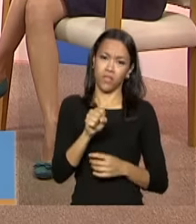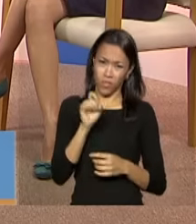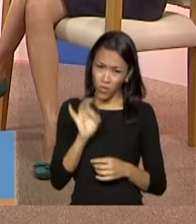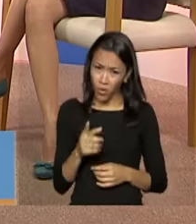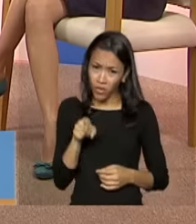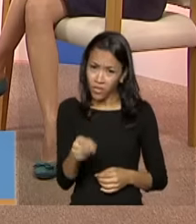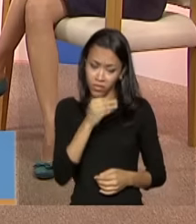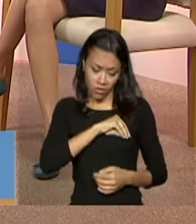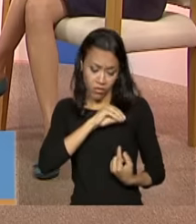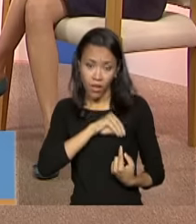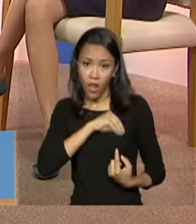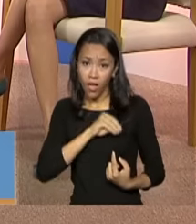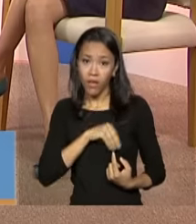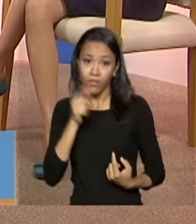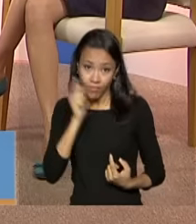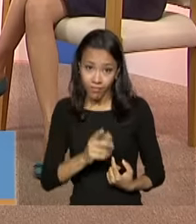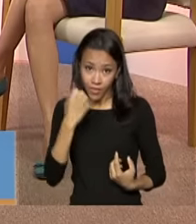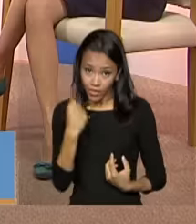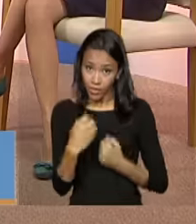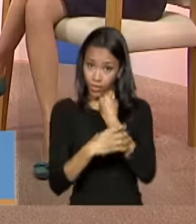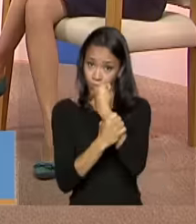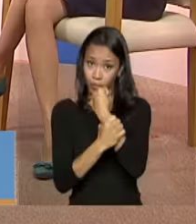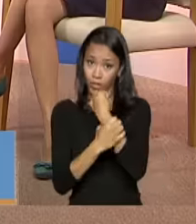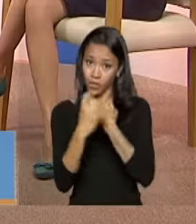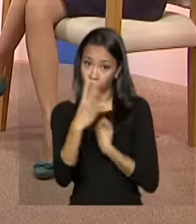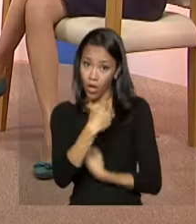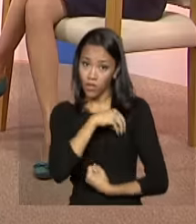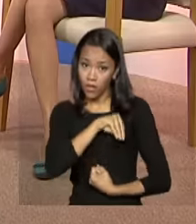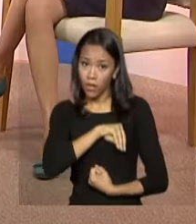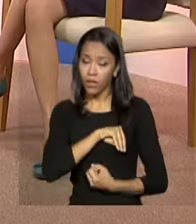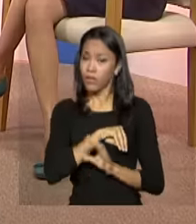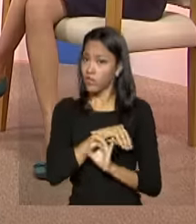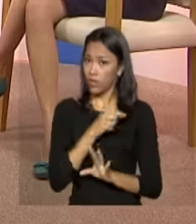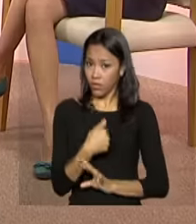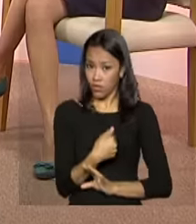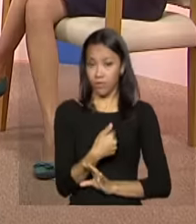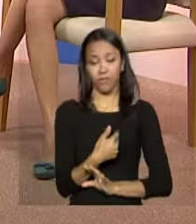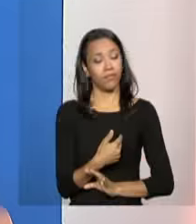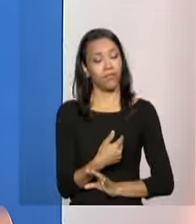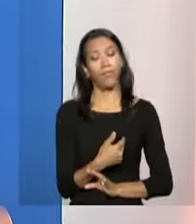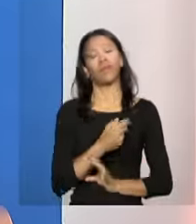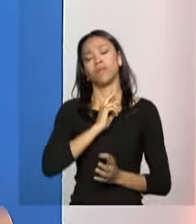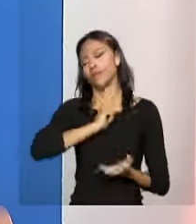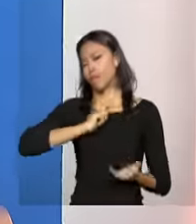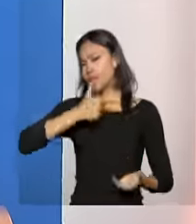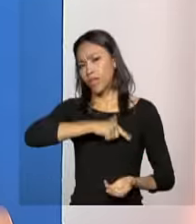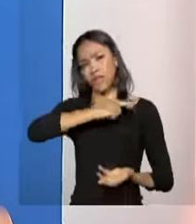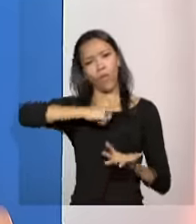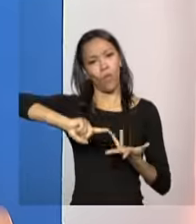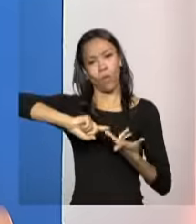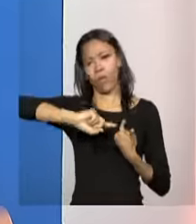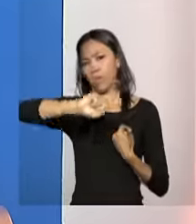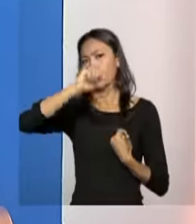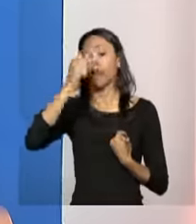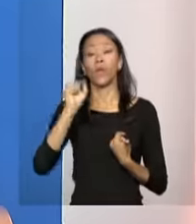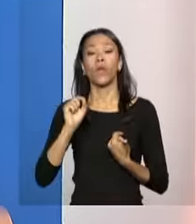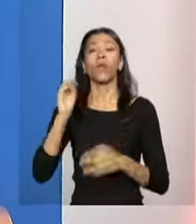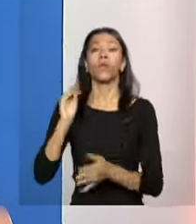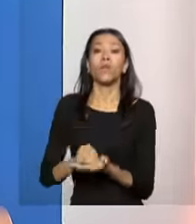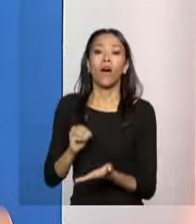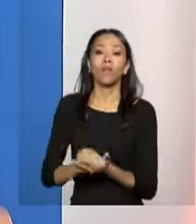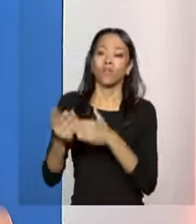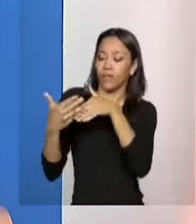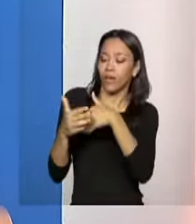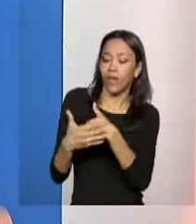não é só a renda. A desproteção, ela não é gerada só pela ausência de renda, né? Ela é gerada também pela falta de afetos e de